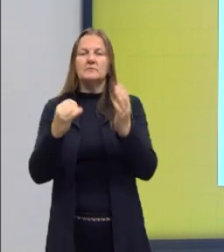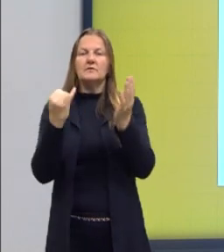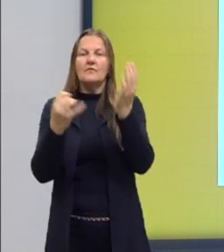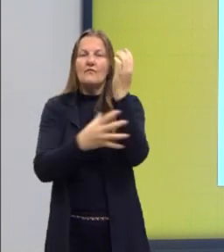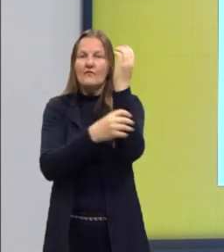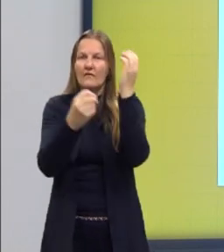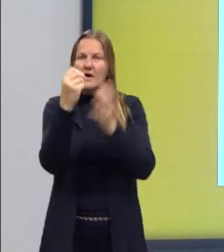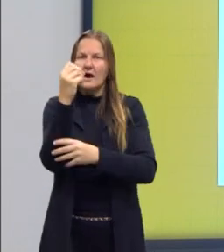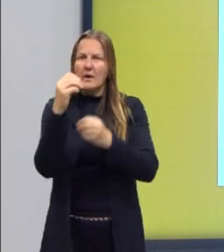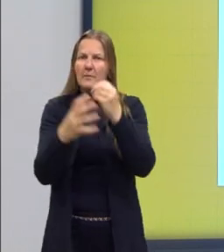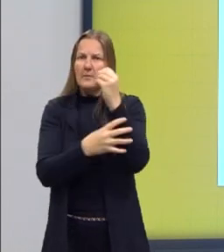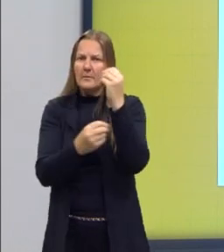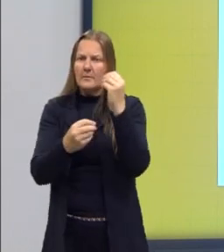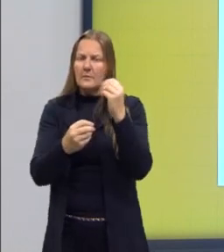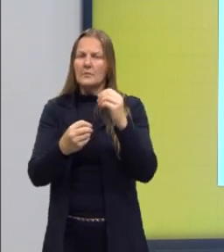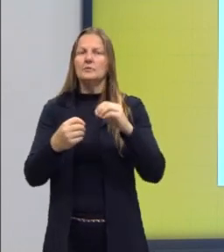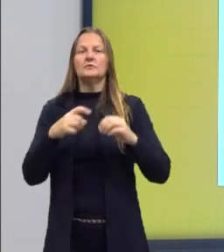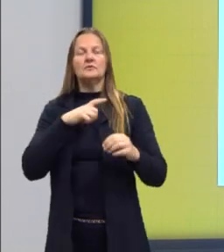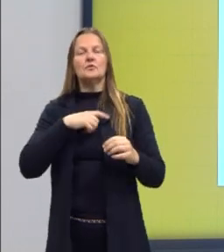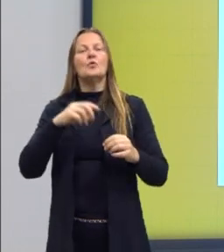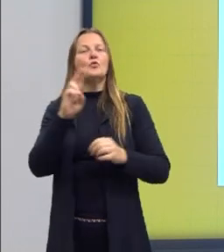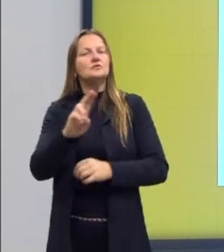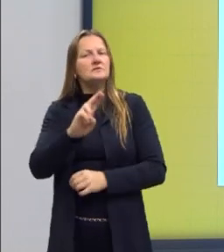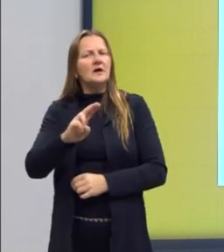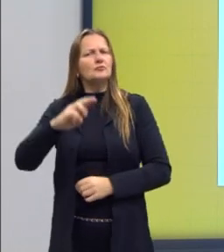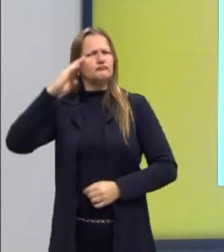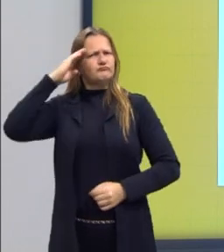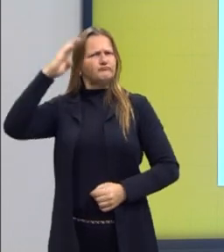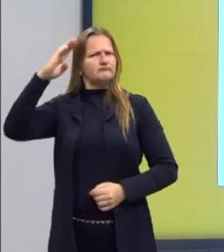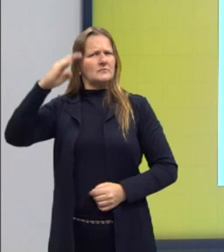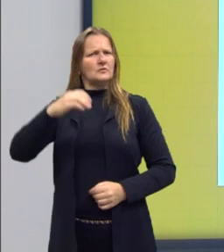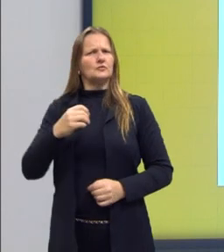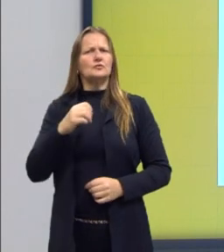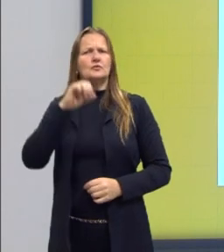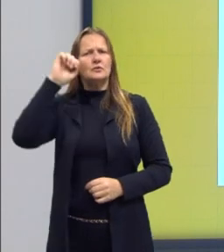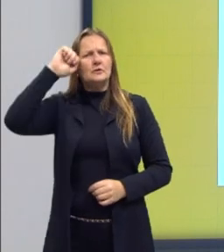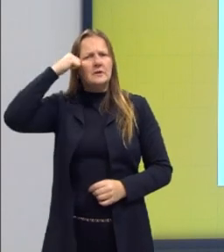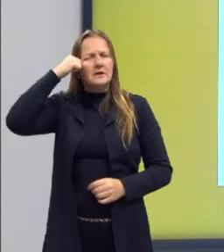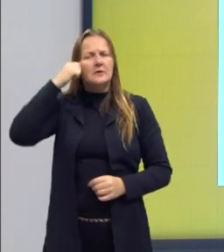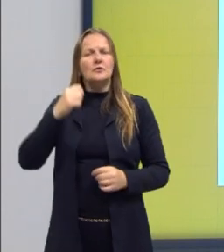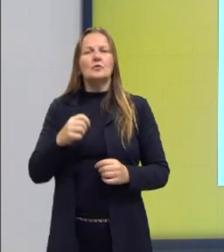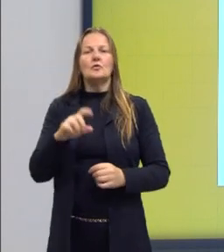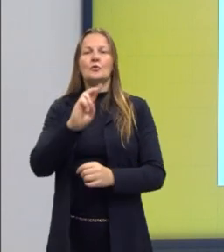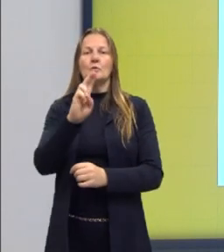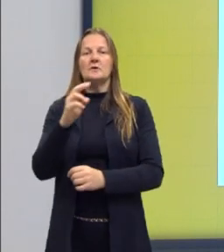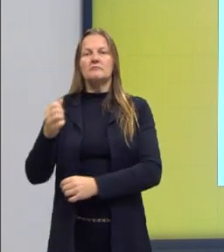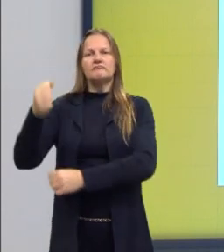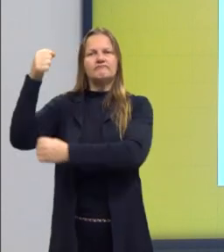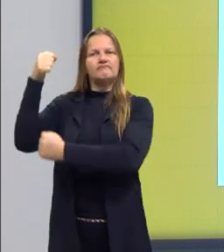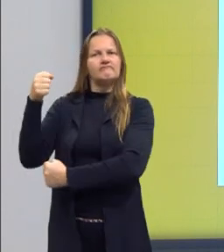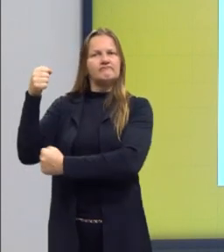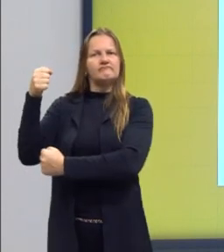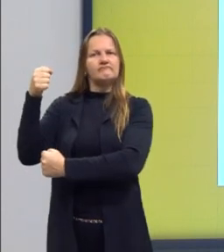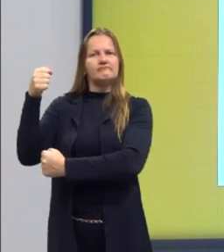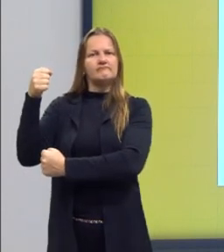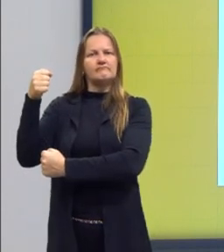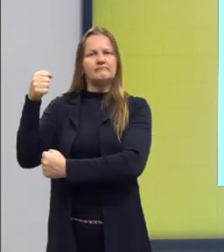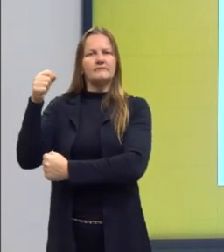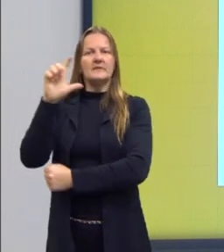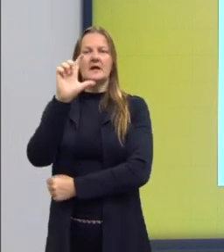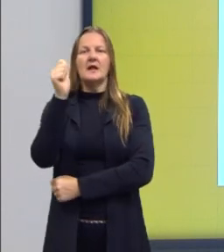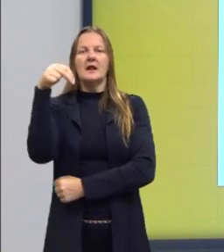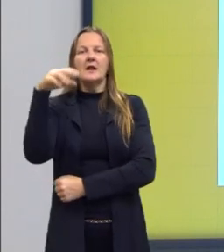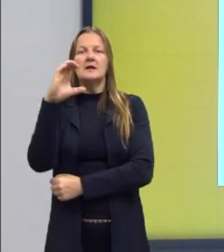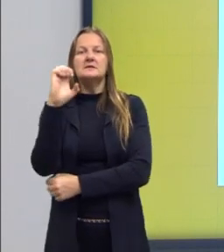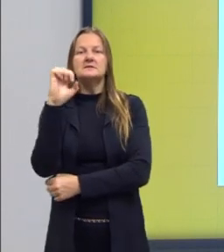eles utilizaram soldados negros, escravizados, que eram os lanceiros negros, e prometeram para eles